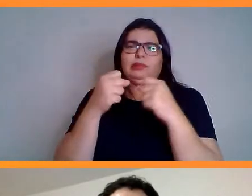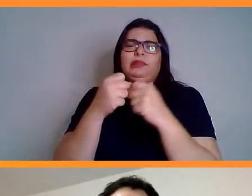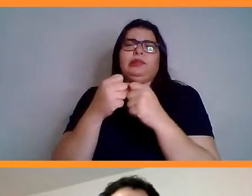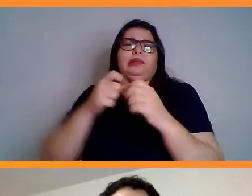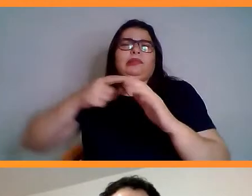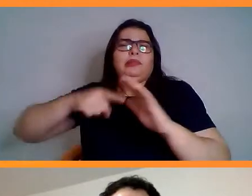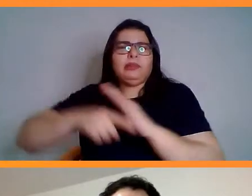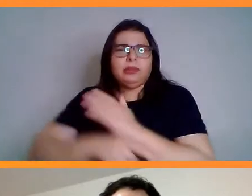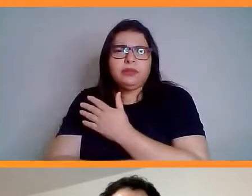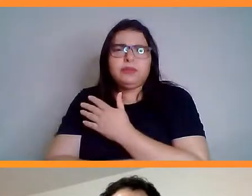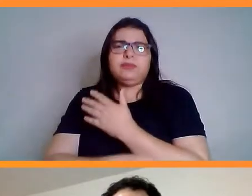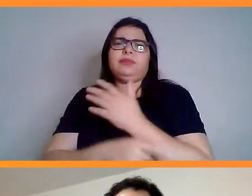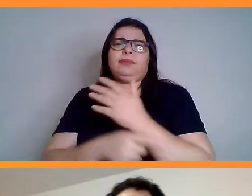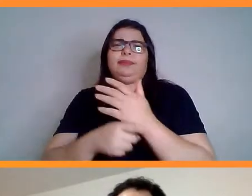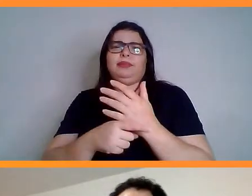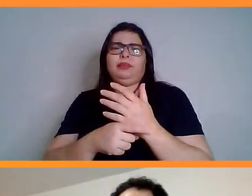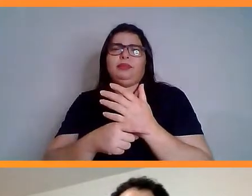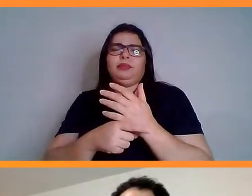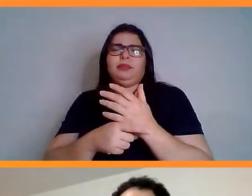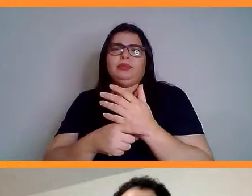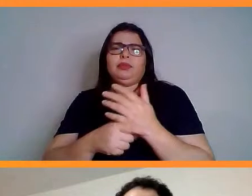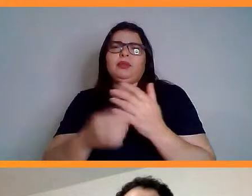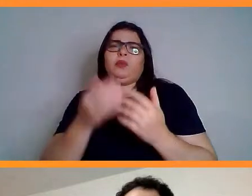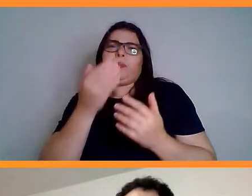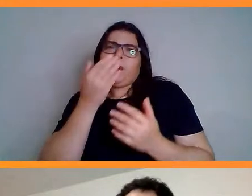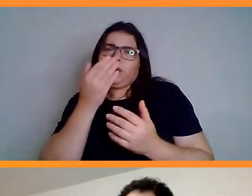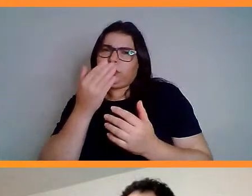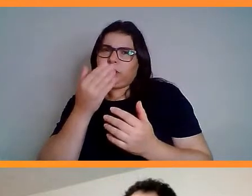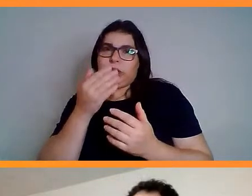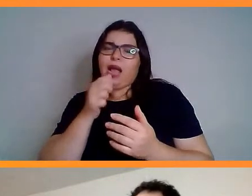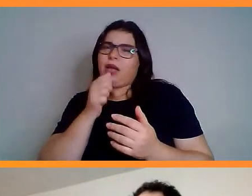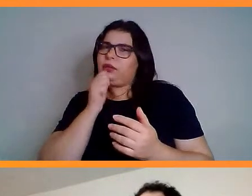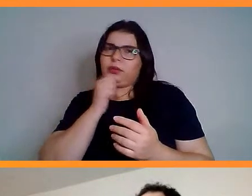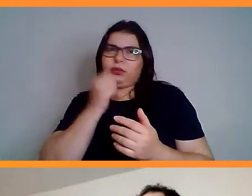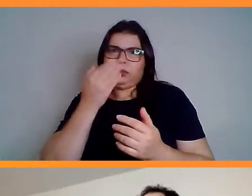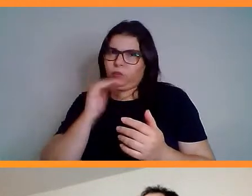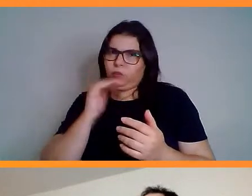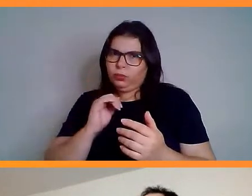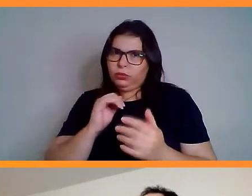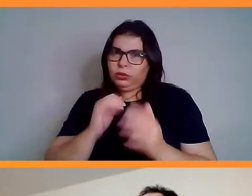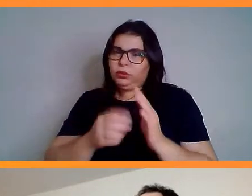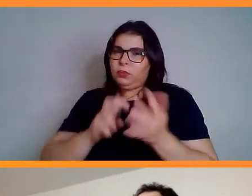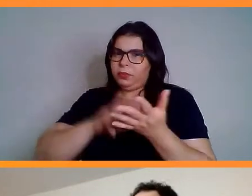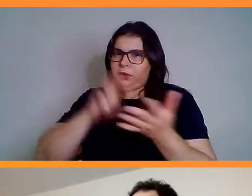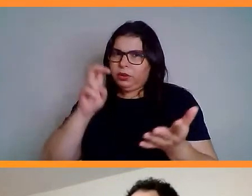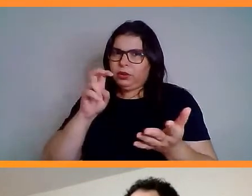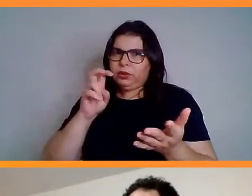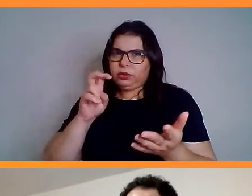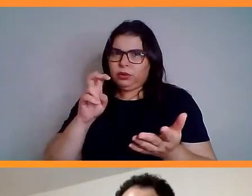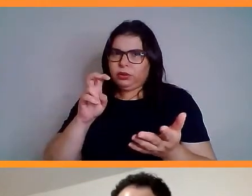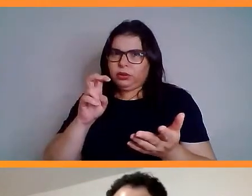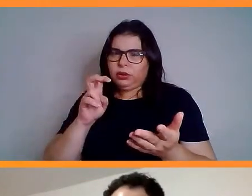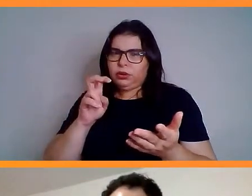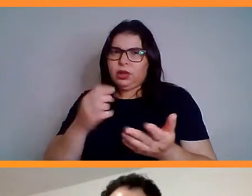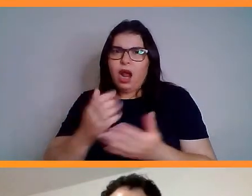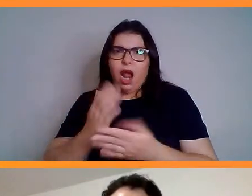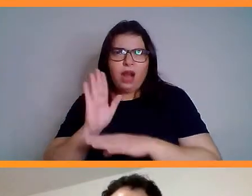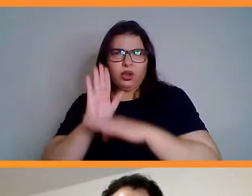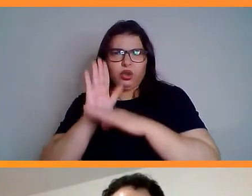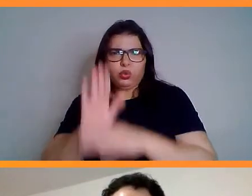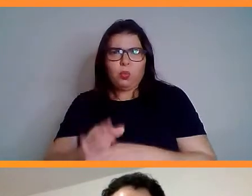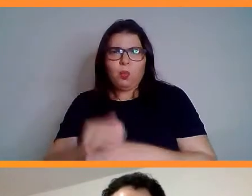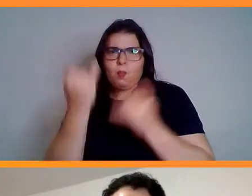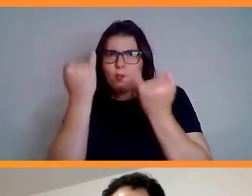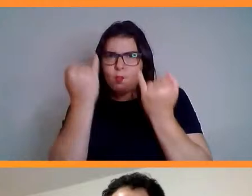a queimar calorias mais rápido ou é mito? Cara, o que faz você